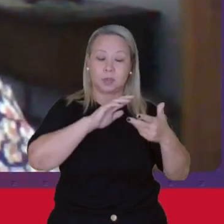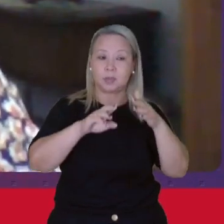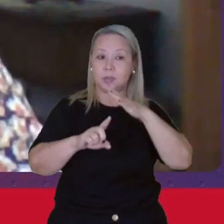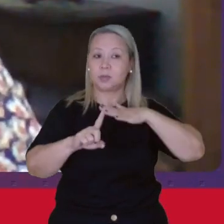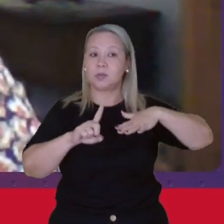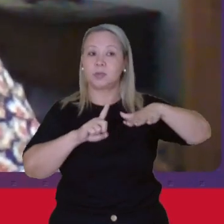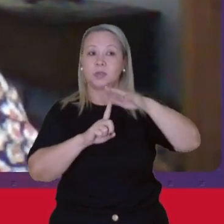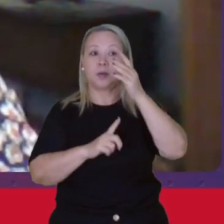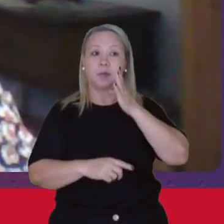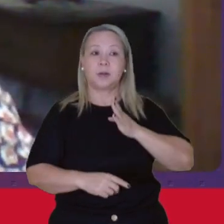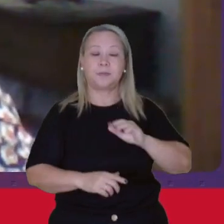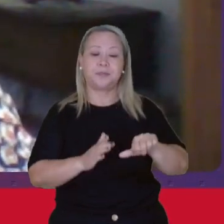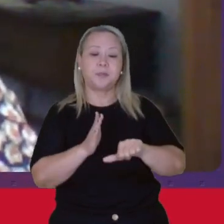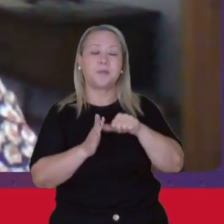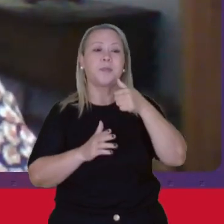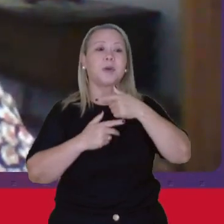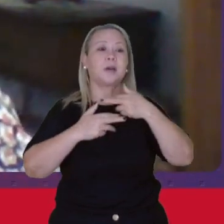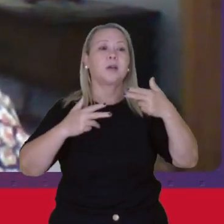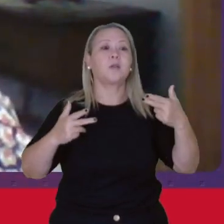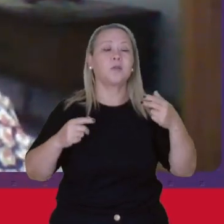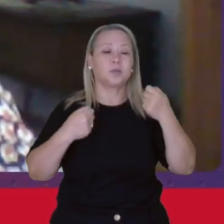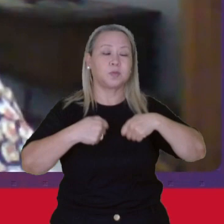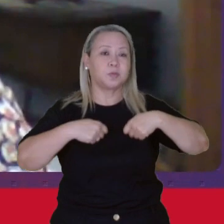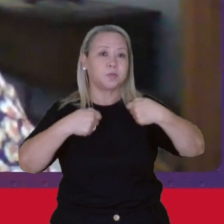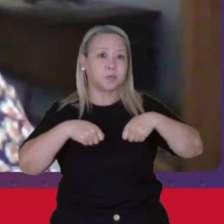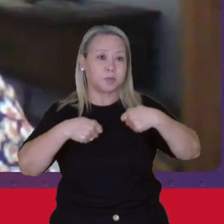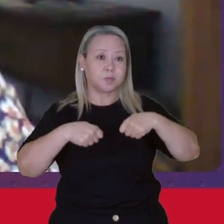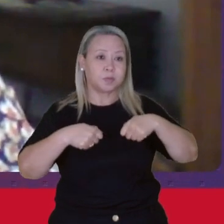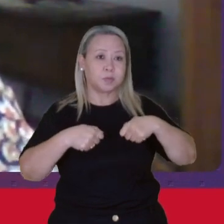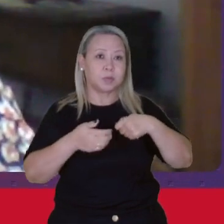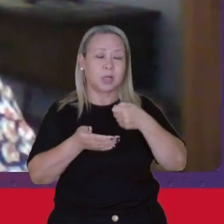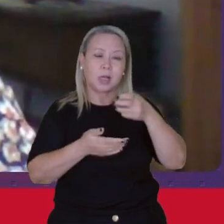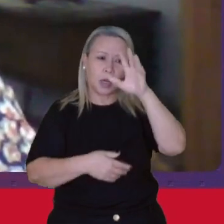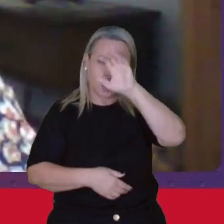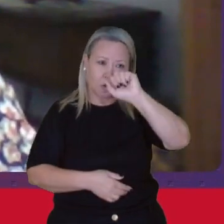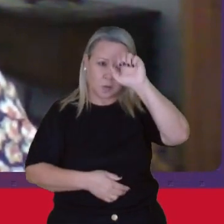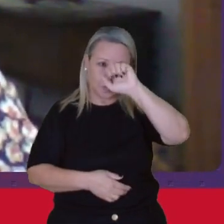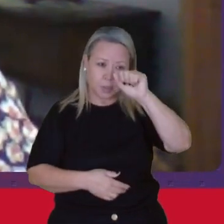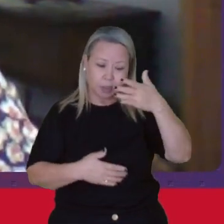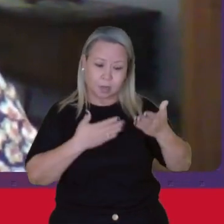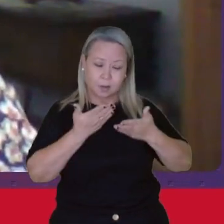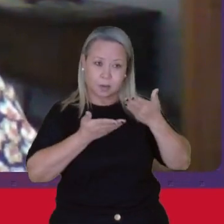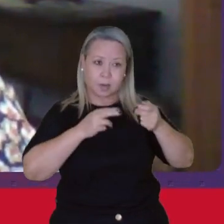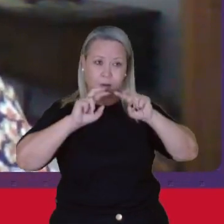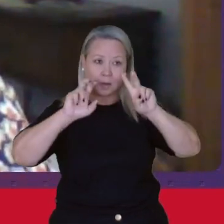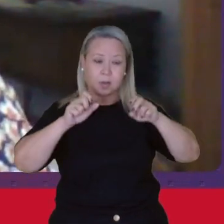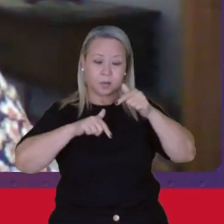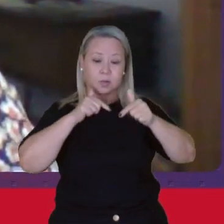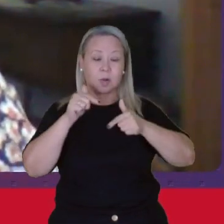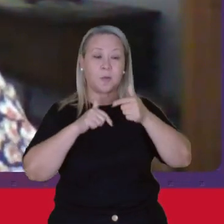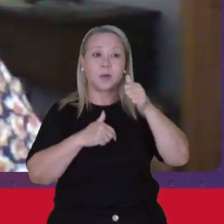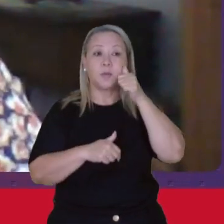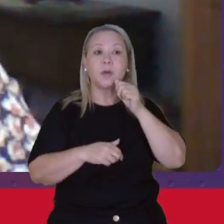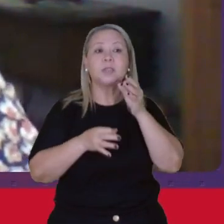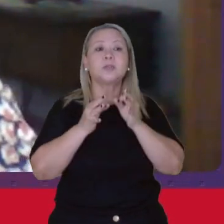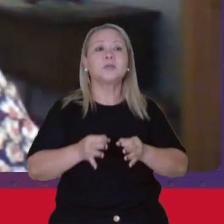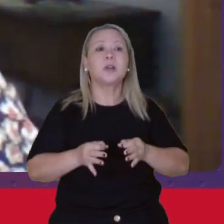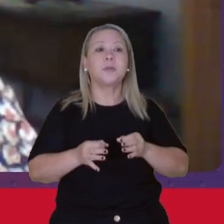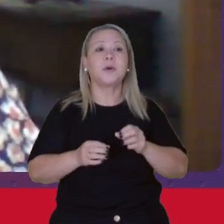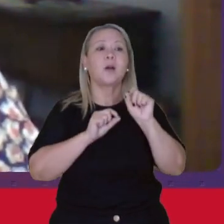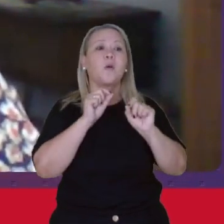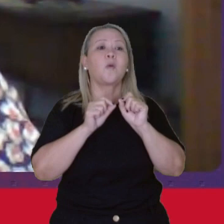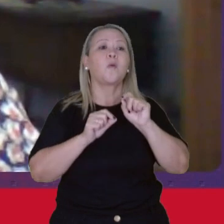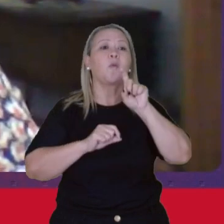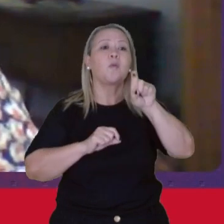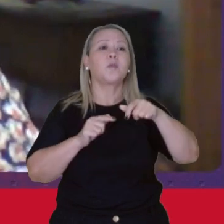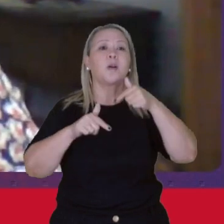Bom, a primeira coisa que nós precisamos compreender Pra tratar do tema do trabalho das mulheres É justamente o que é